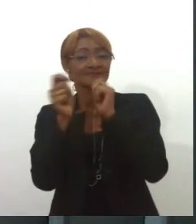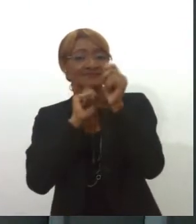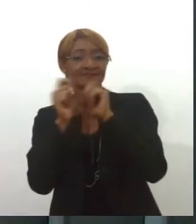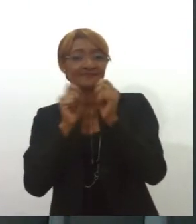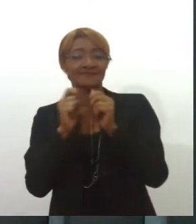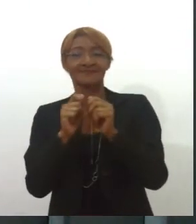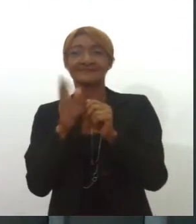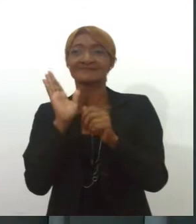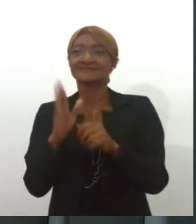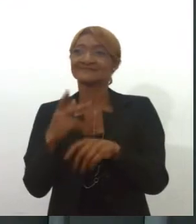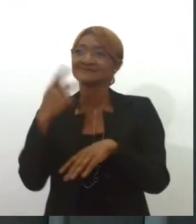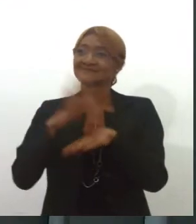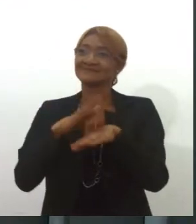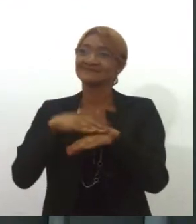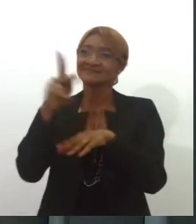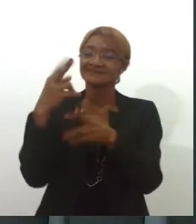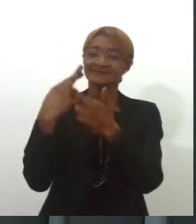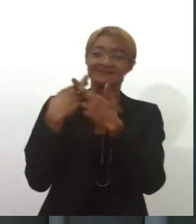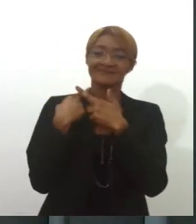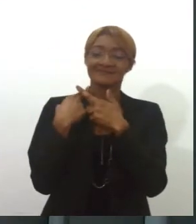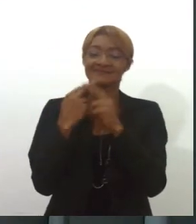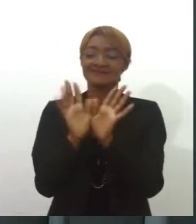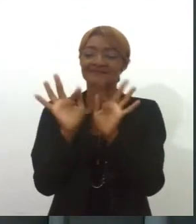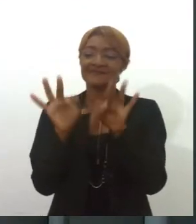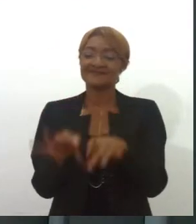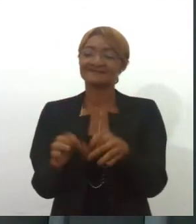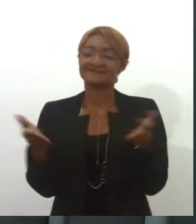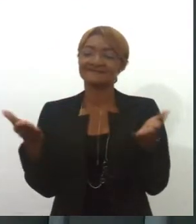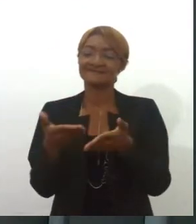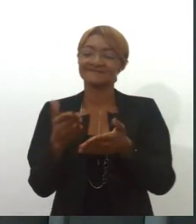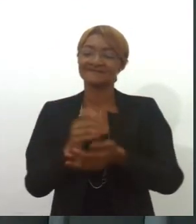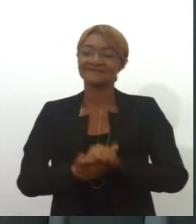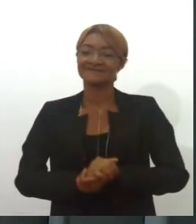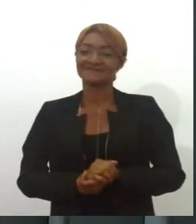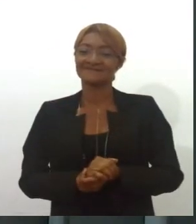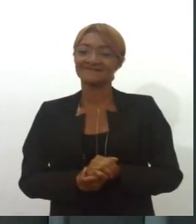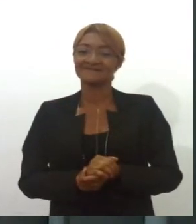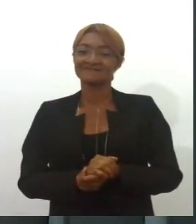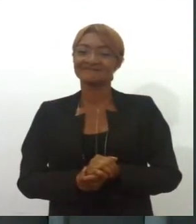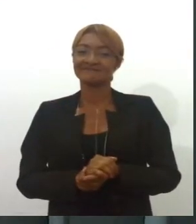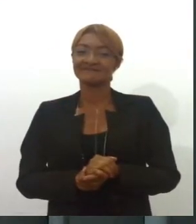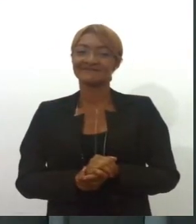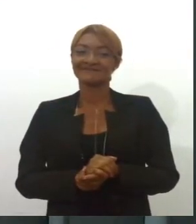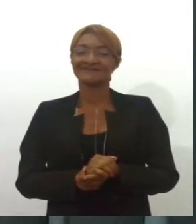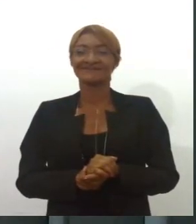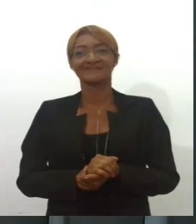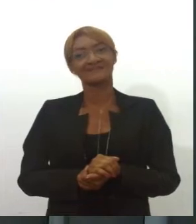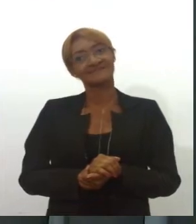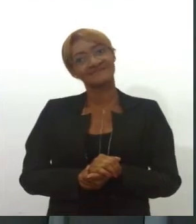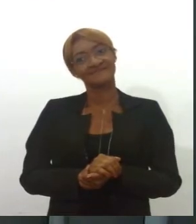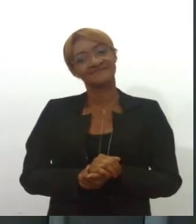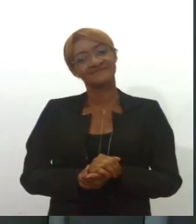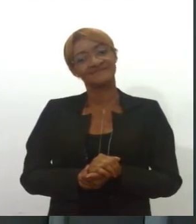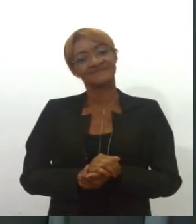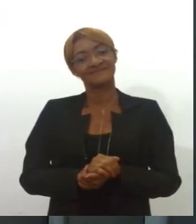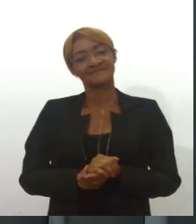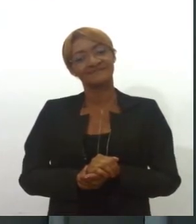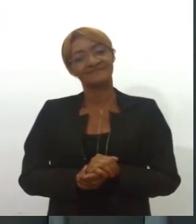um cordel de sua autoria, para a gente encerrar esse momento de hoje, Isabel. Eu vou trazer para